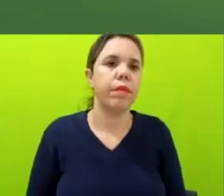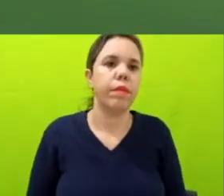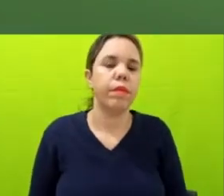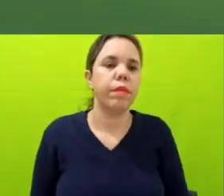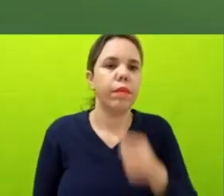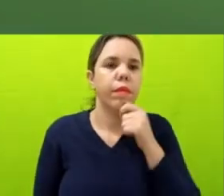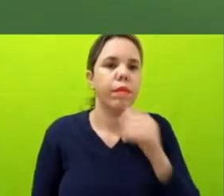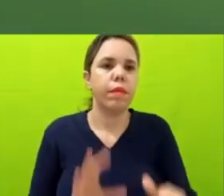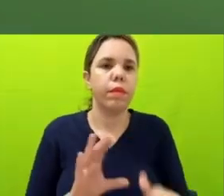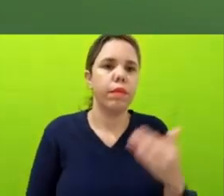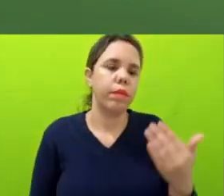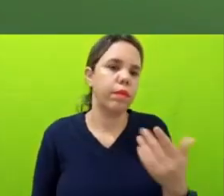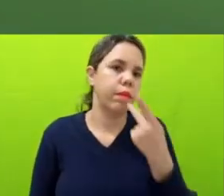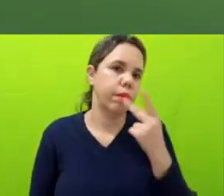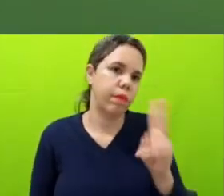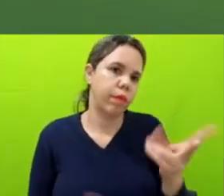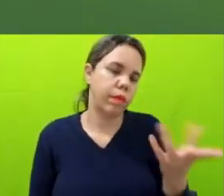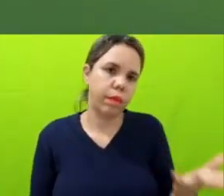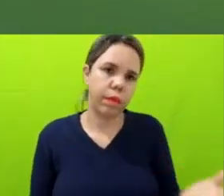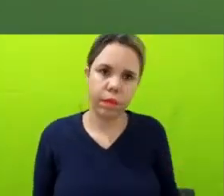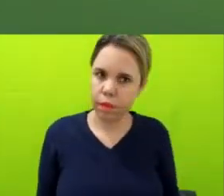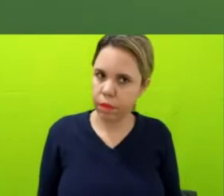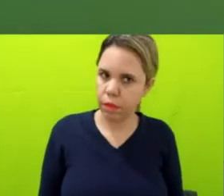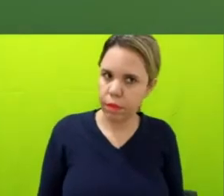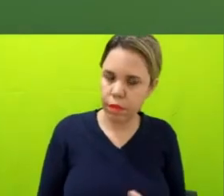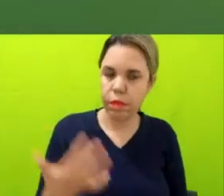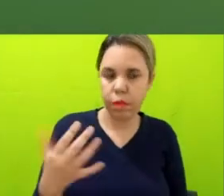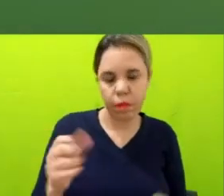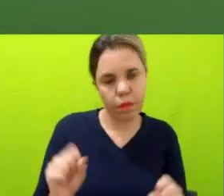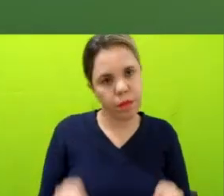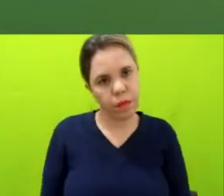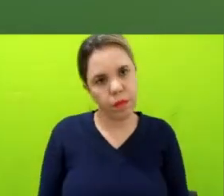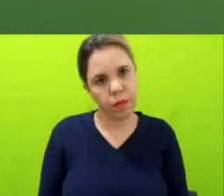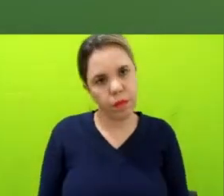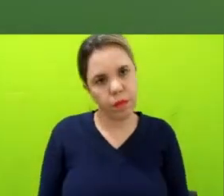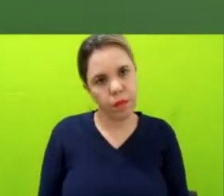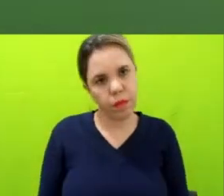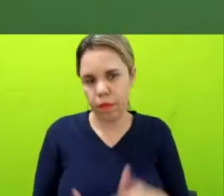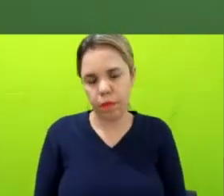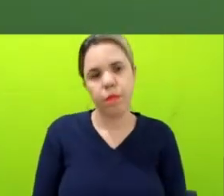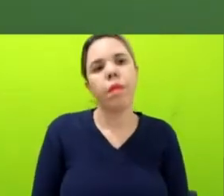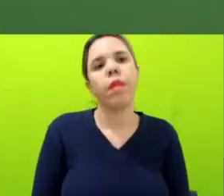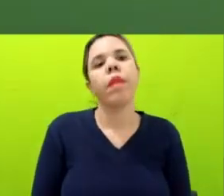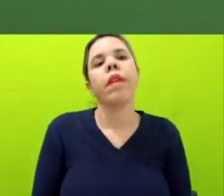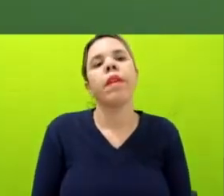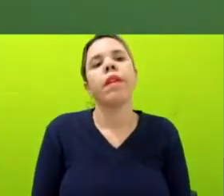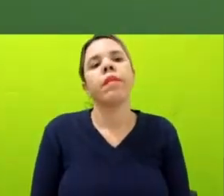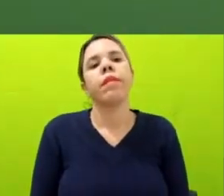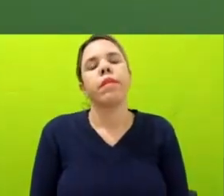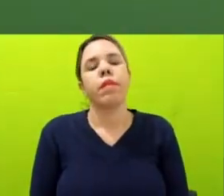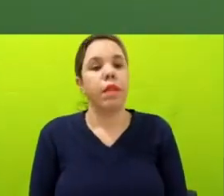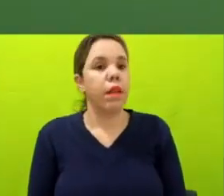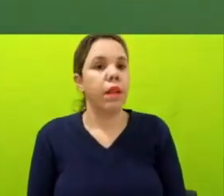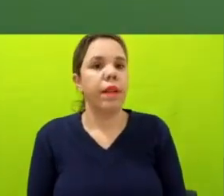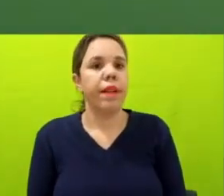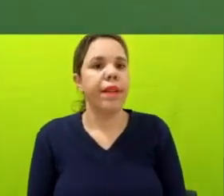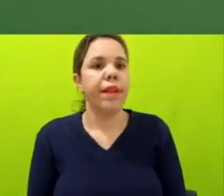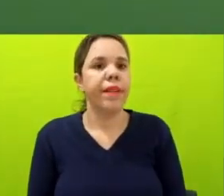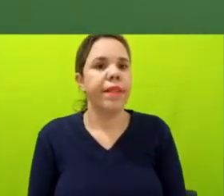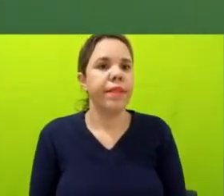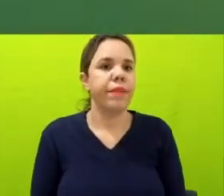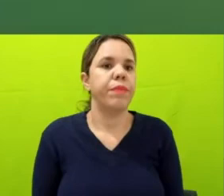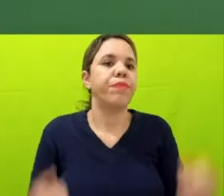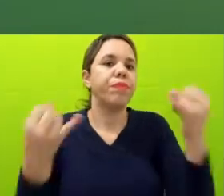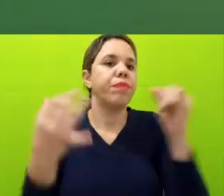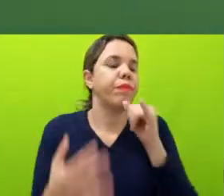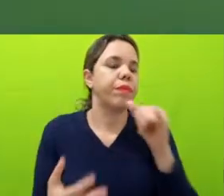então acho que se você quiser falar mais um pouquinho, Cátia, não tem problema. Então eu vou falar também, é um caso que junta